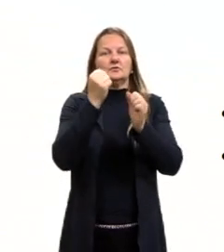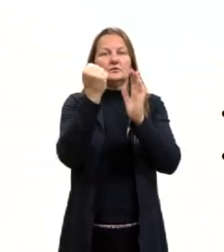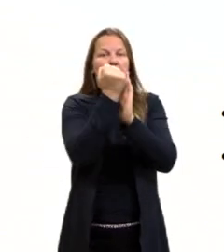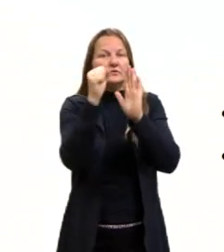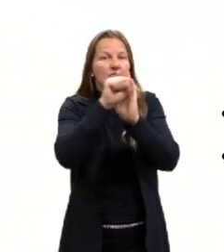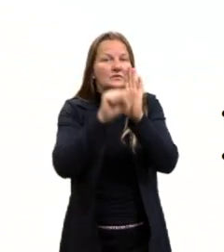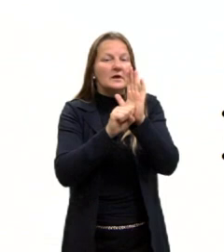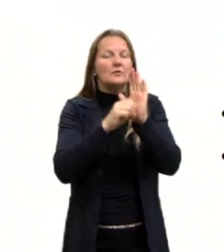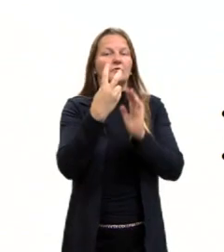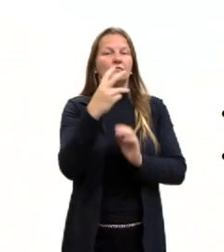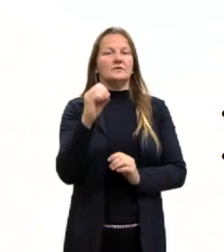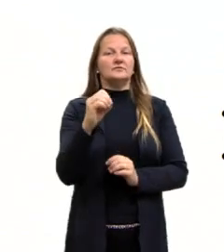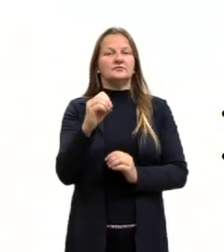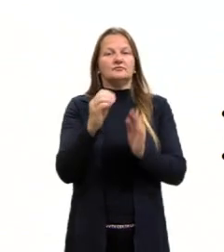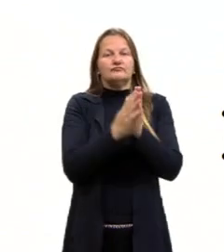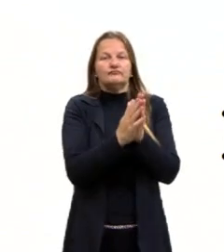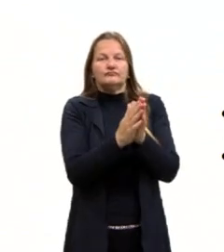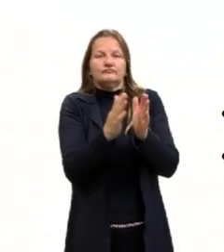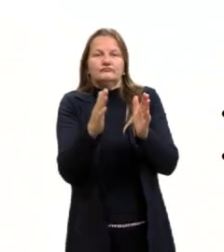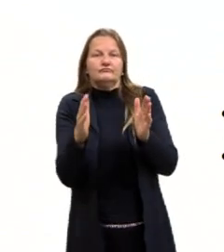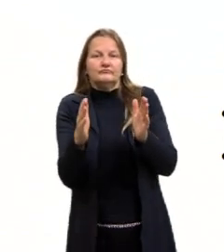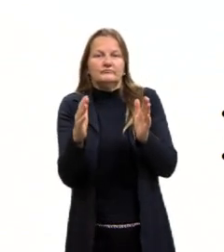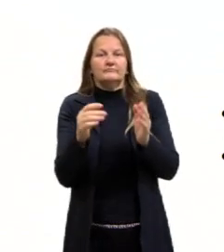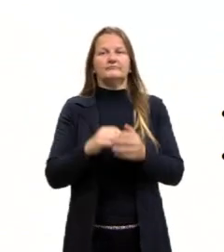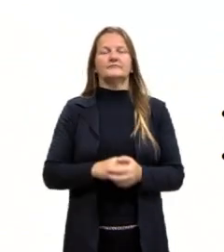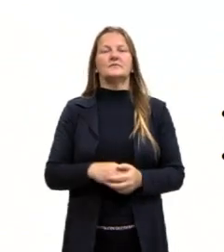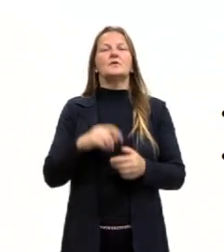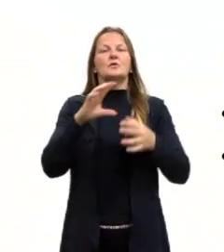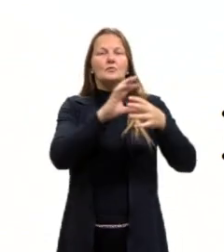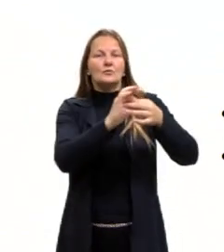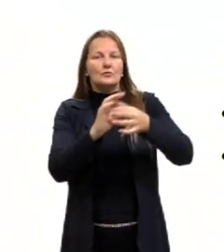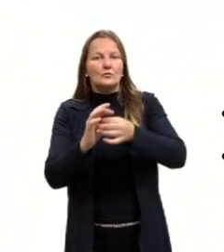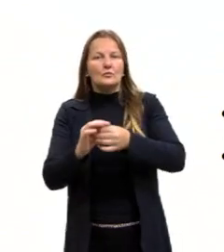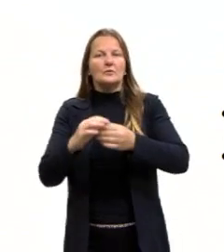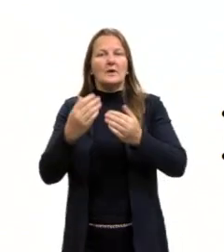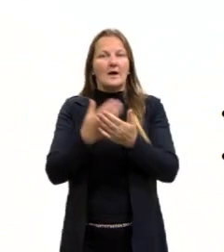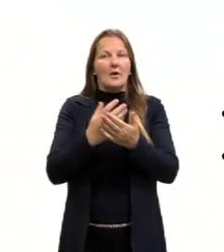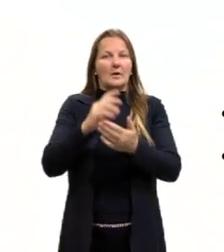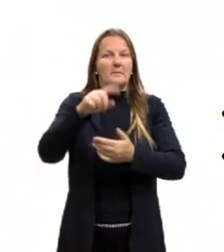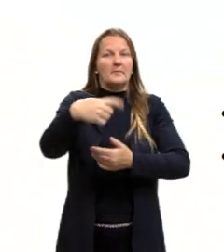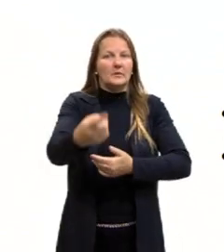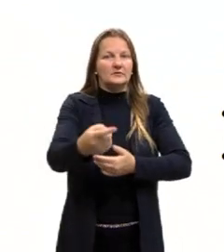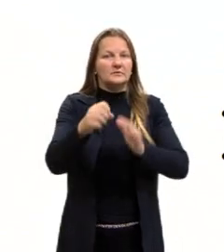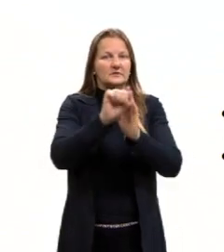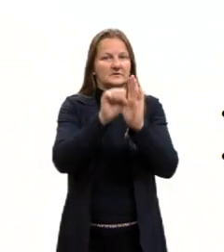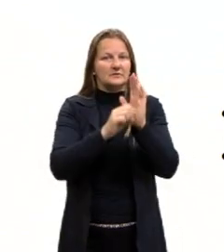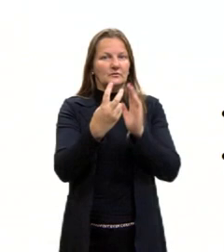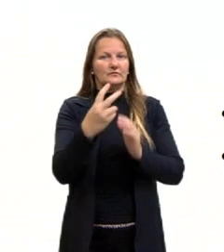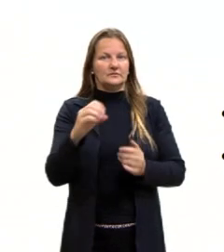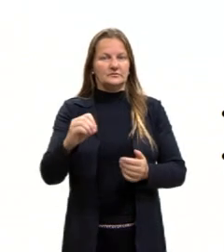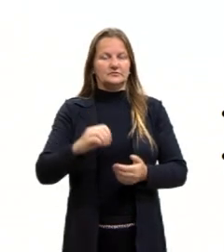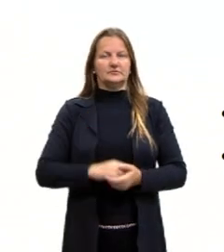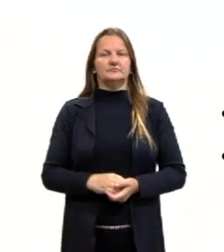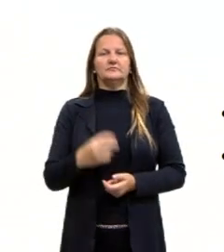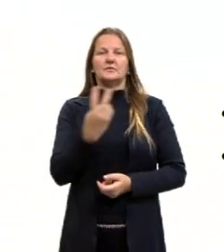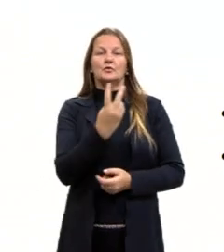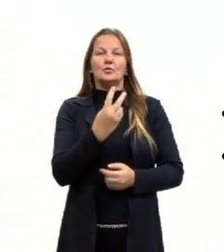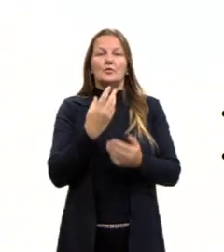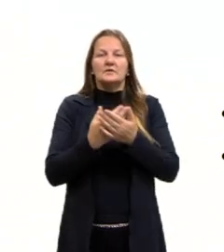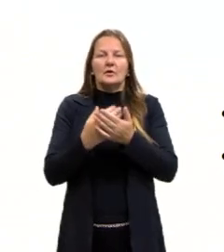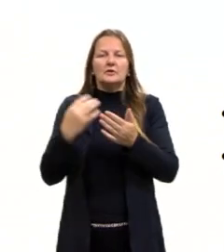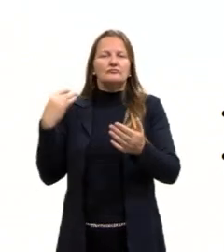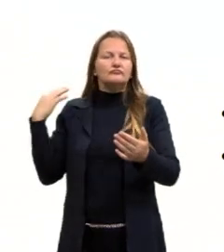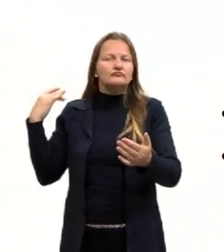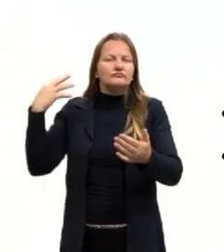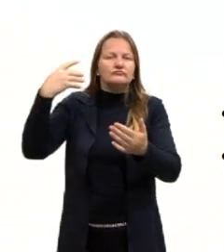XX, foi um breve século XX. A gente vai falar sobre a nossa próxima aula do século XX. Então, essas duas aulas vão ser uma revisão